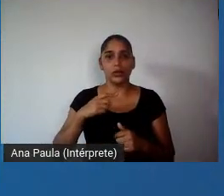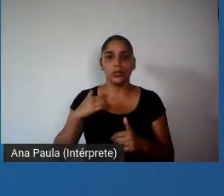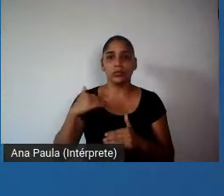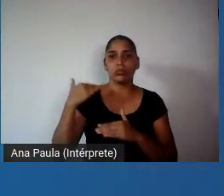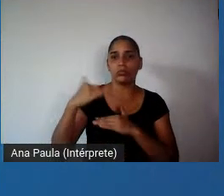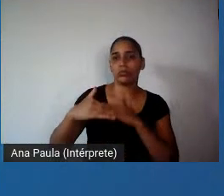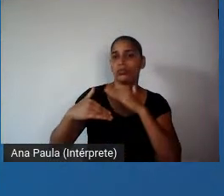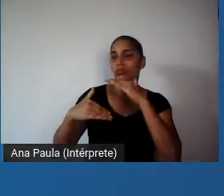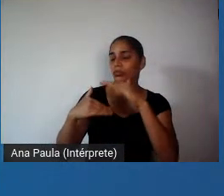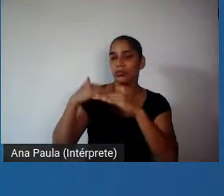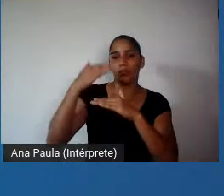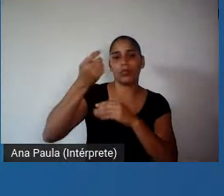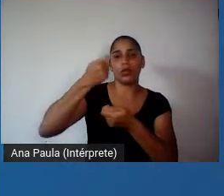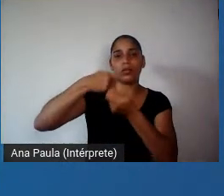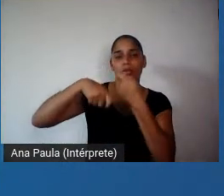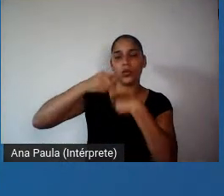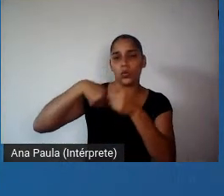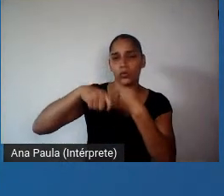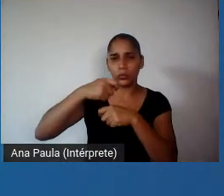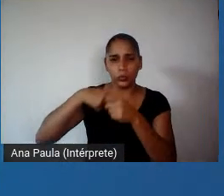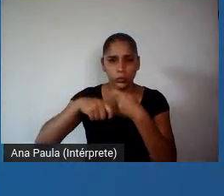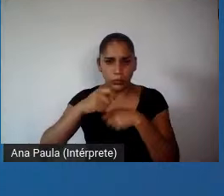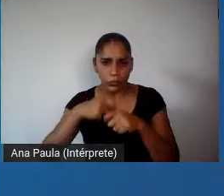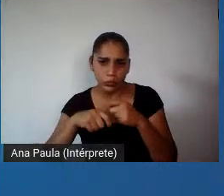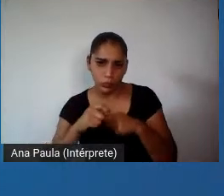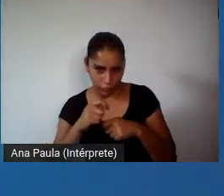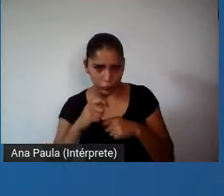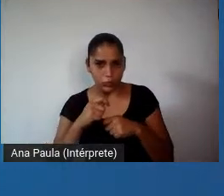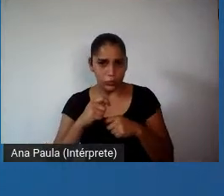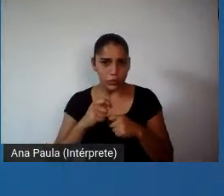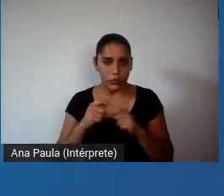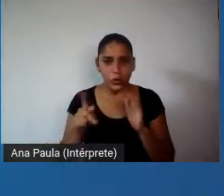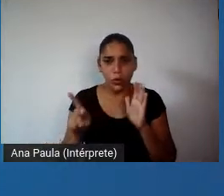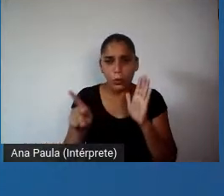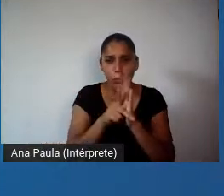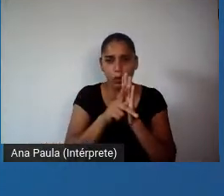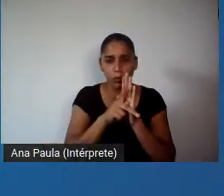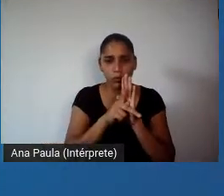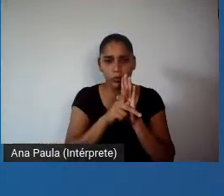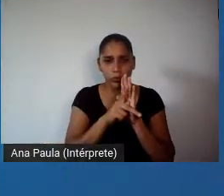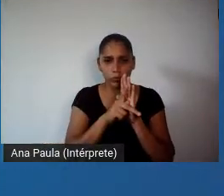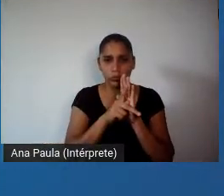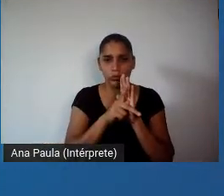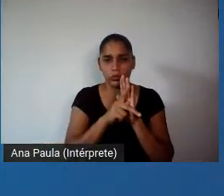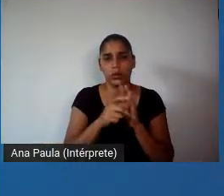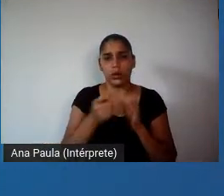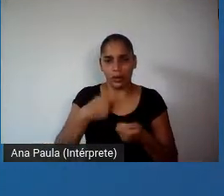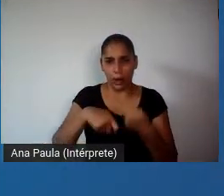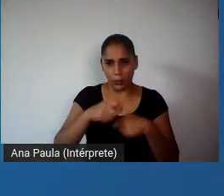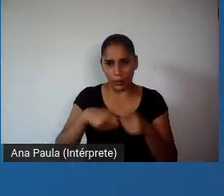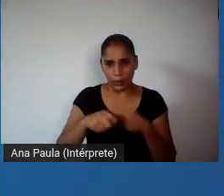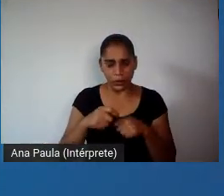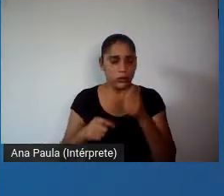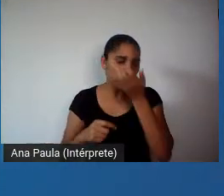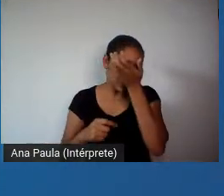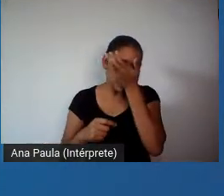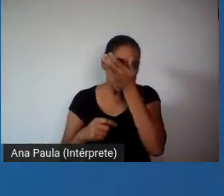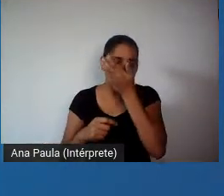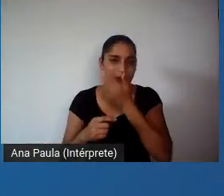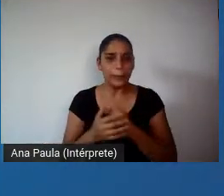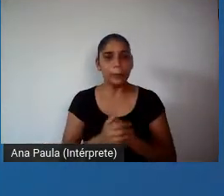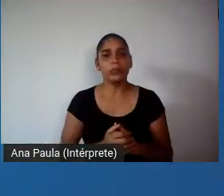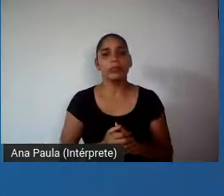assimetrias pela lógica, a lógica inerente do próprio, do próprio capitalismo, né. E no